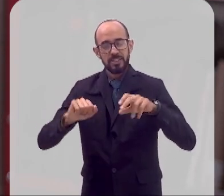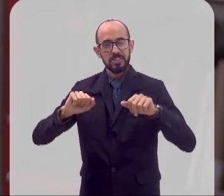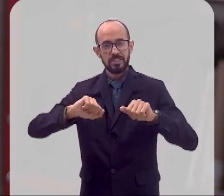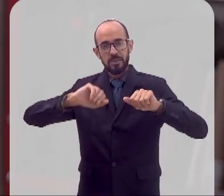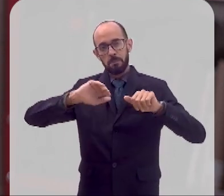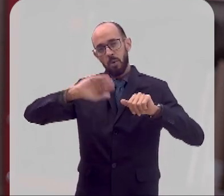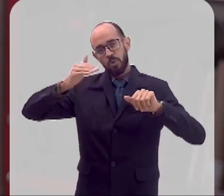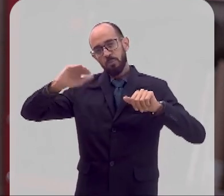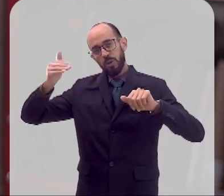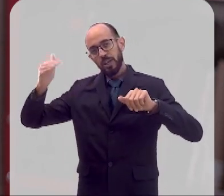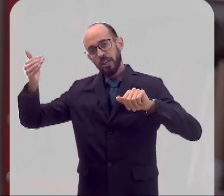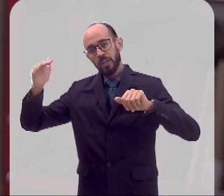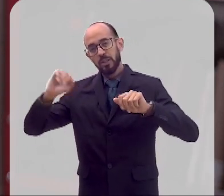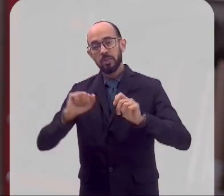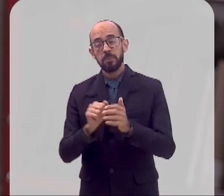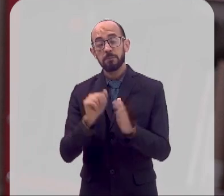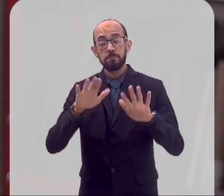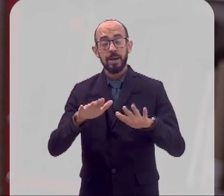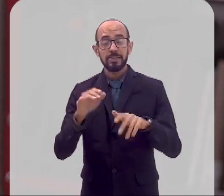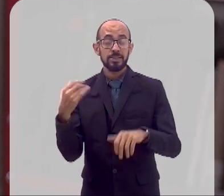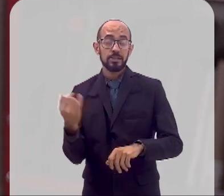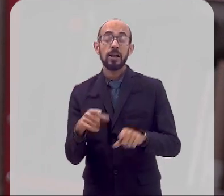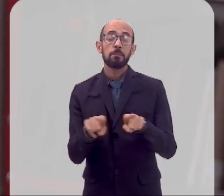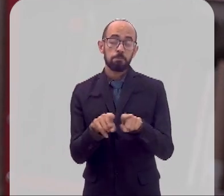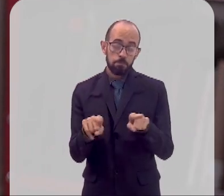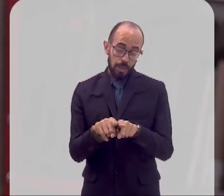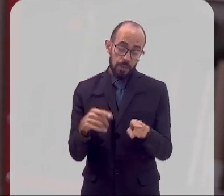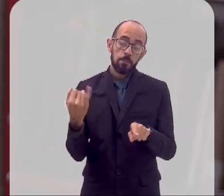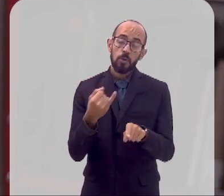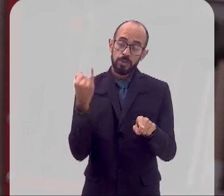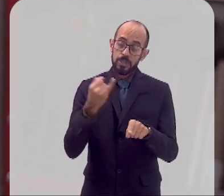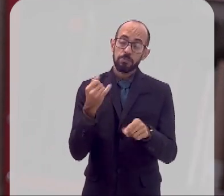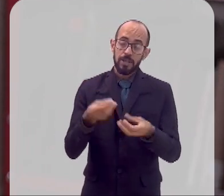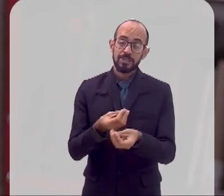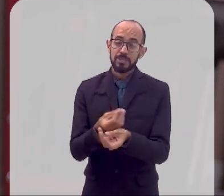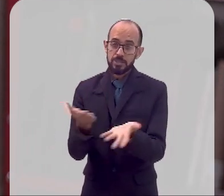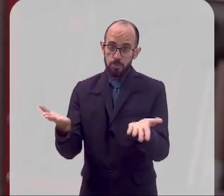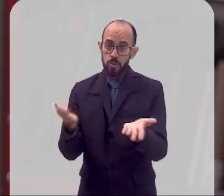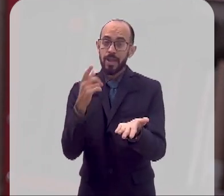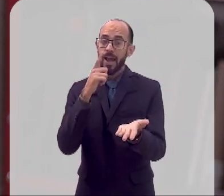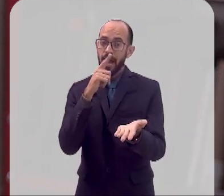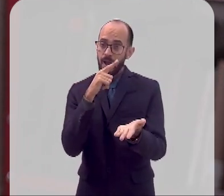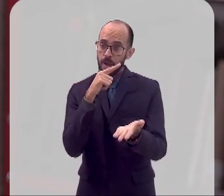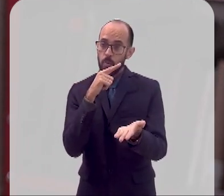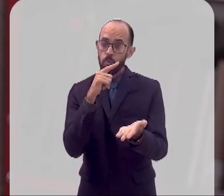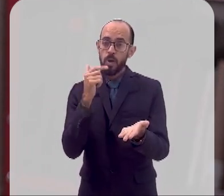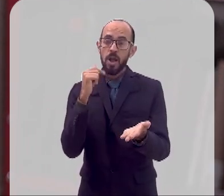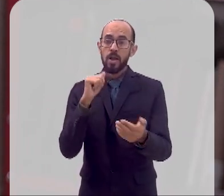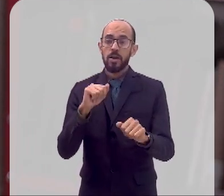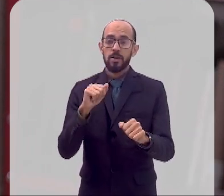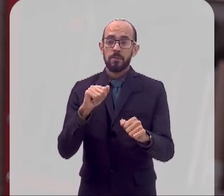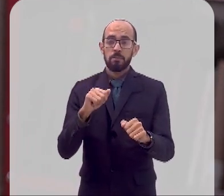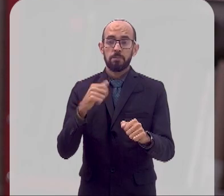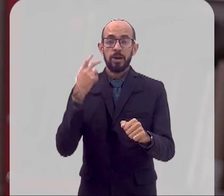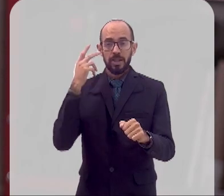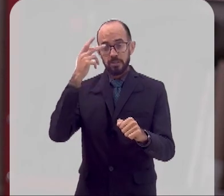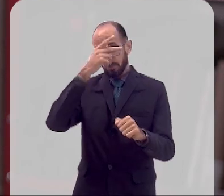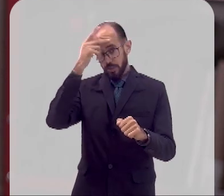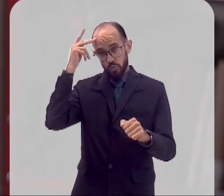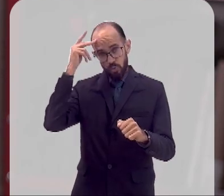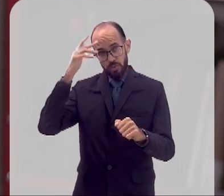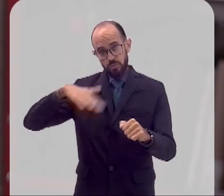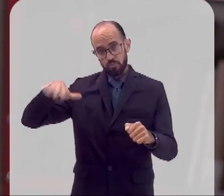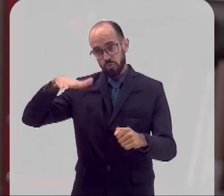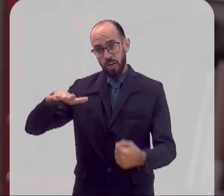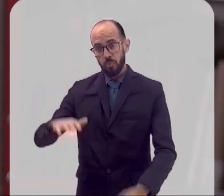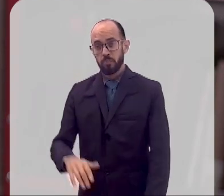monumento, mas ele efetivamente foi importantíssimo para que a água chegasse para as pessoas